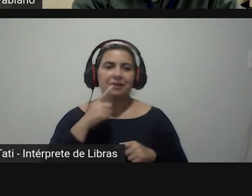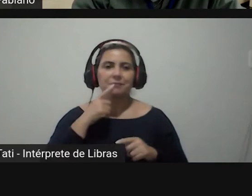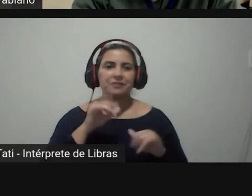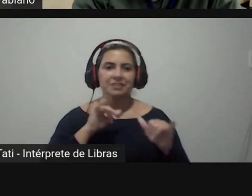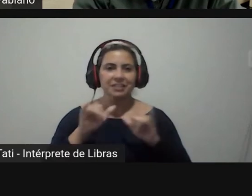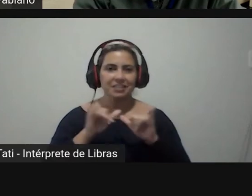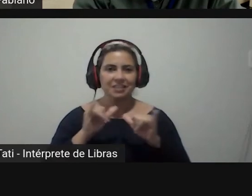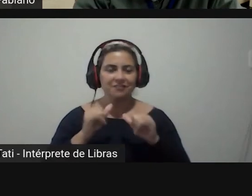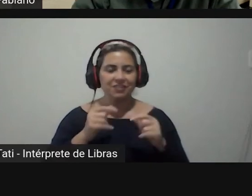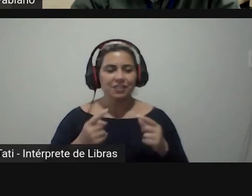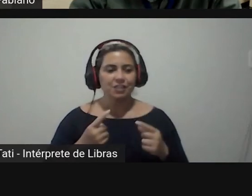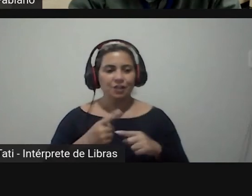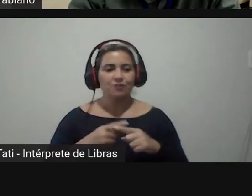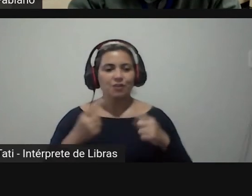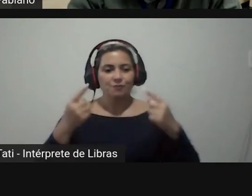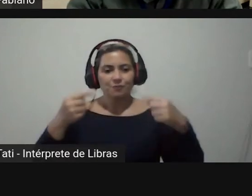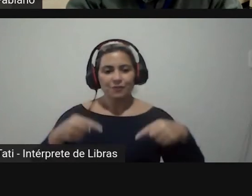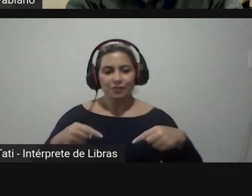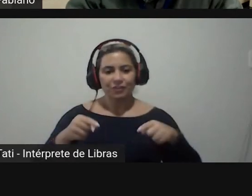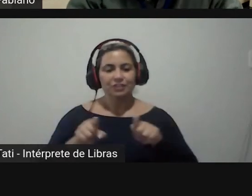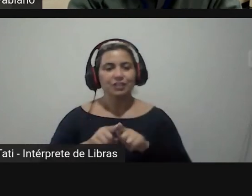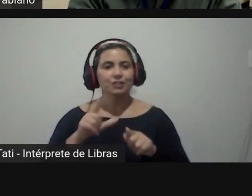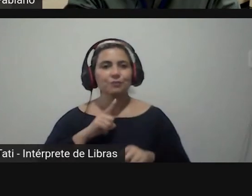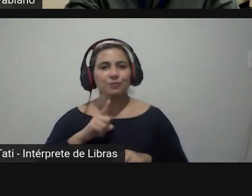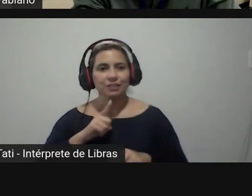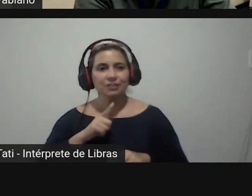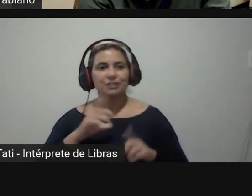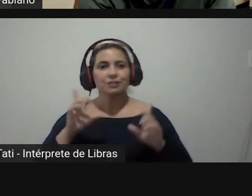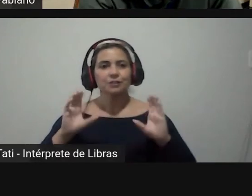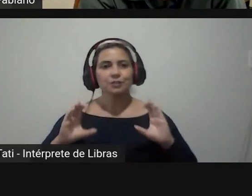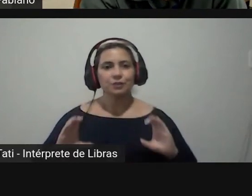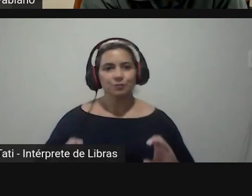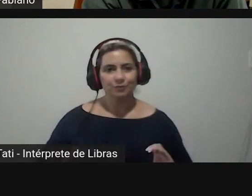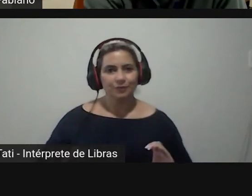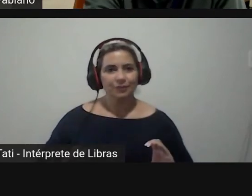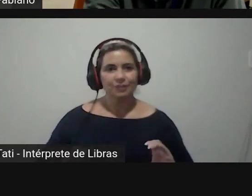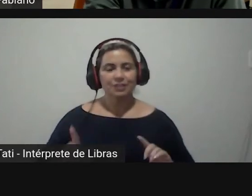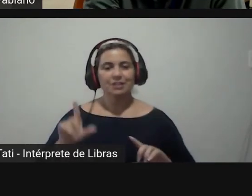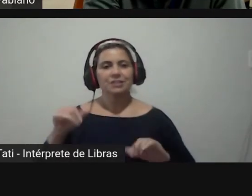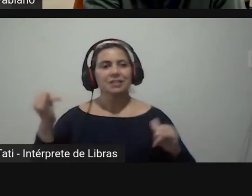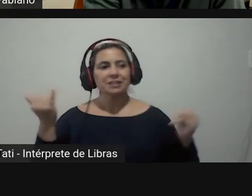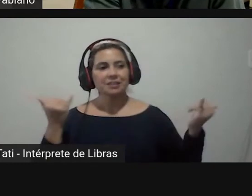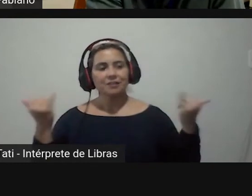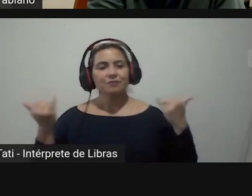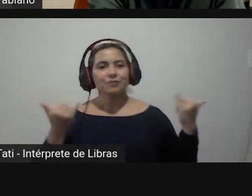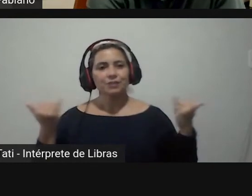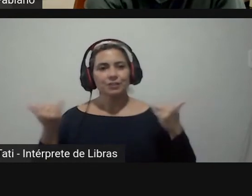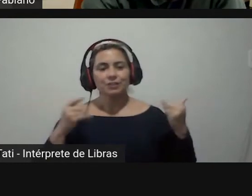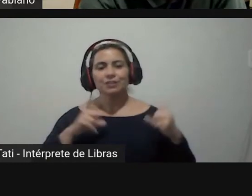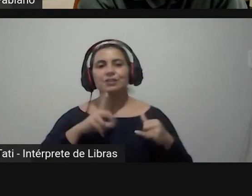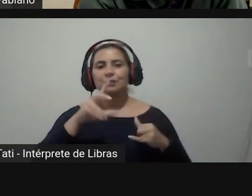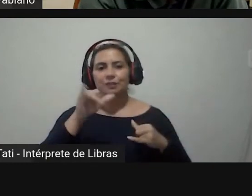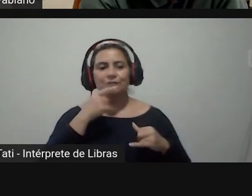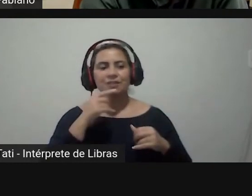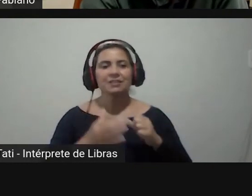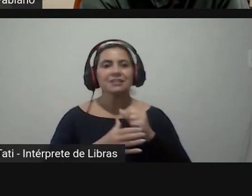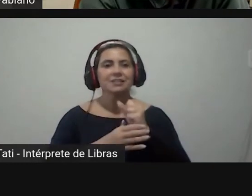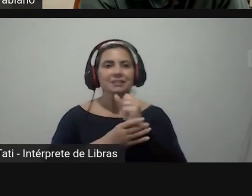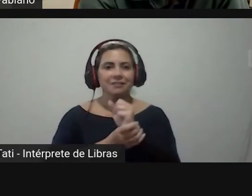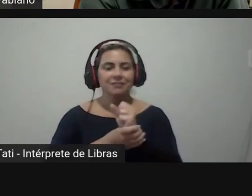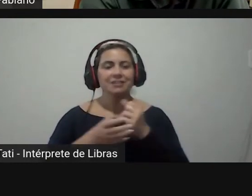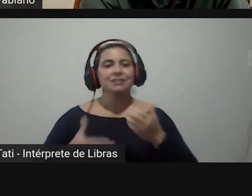confrontação entre a demanda do cidadão e essas informações é que garante os serviços